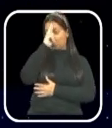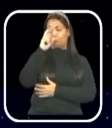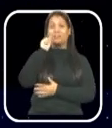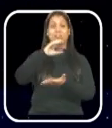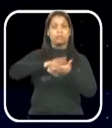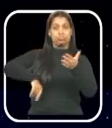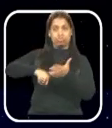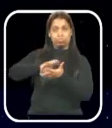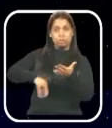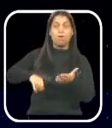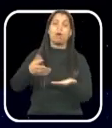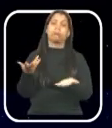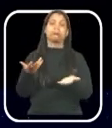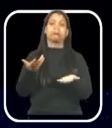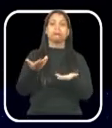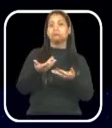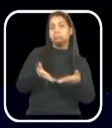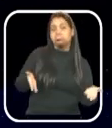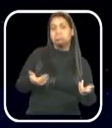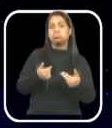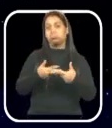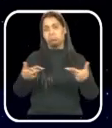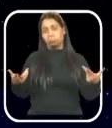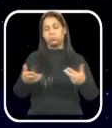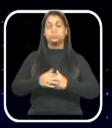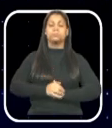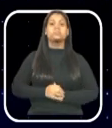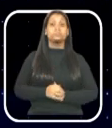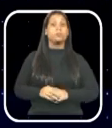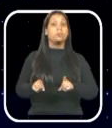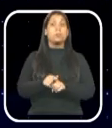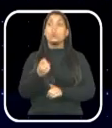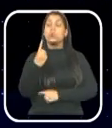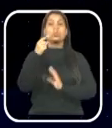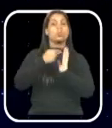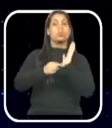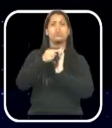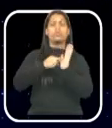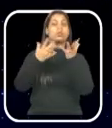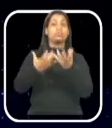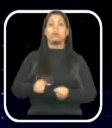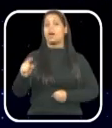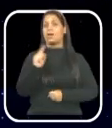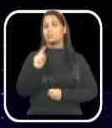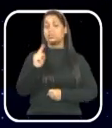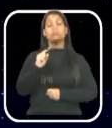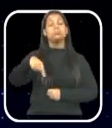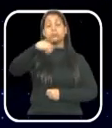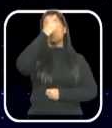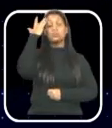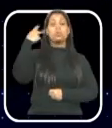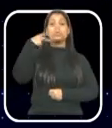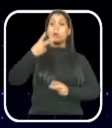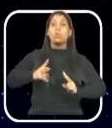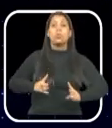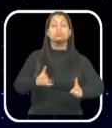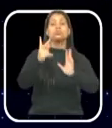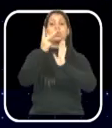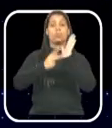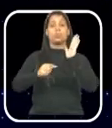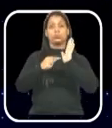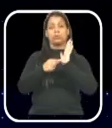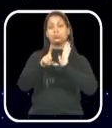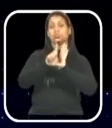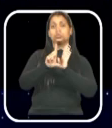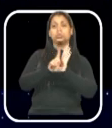descadastramento, suspensão e outras penalidades. O único veto na pauta foi rejeitado pelos vereadores, mantendo o